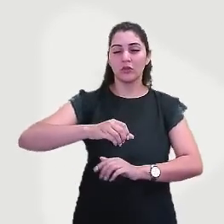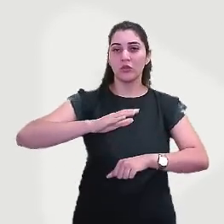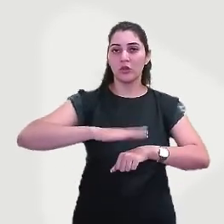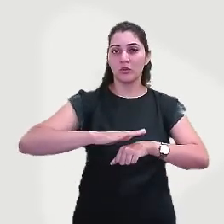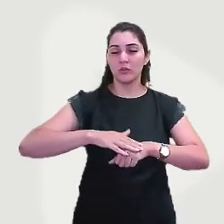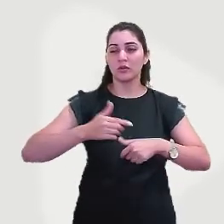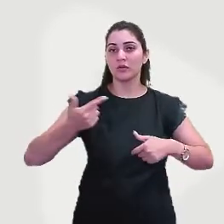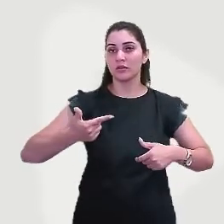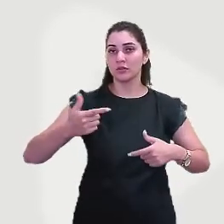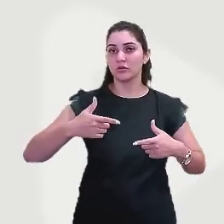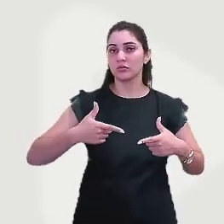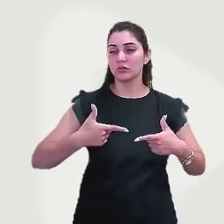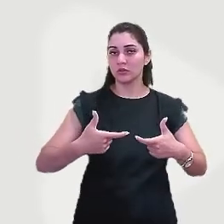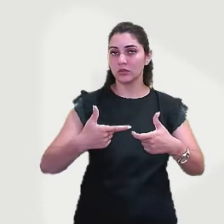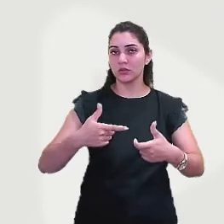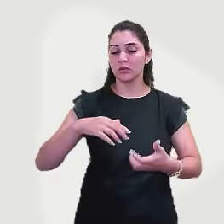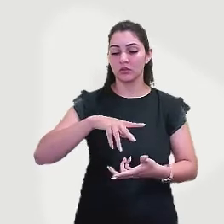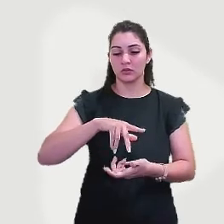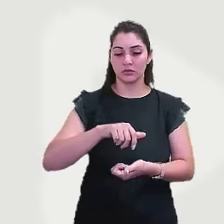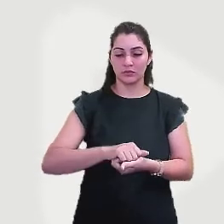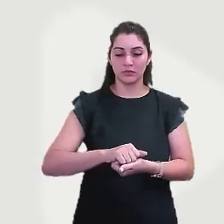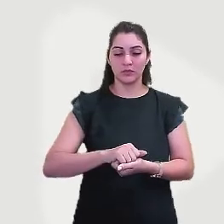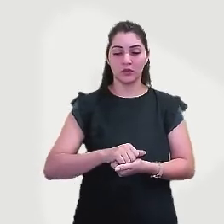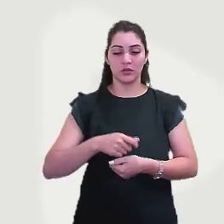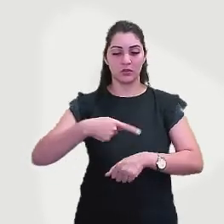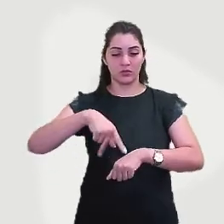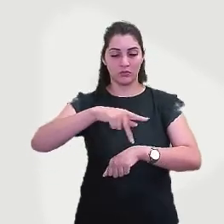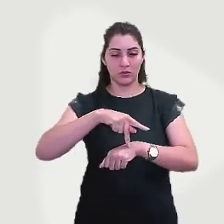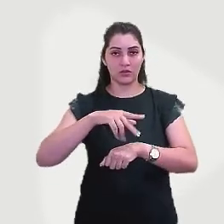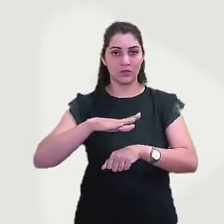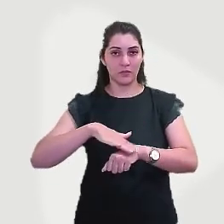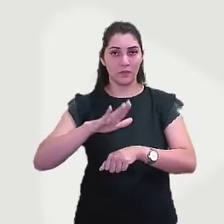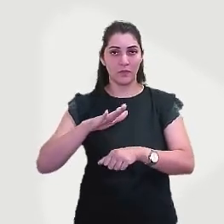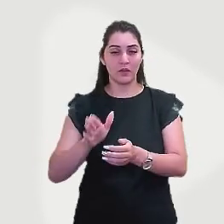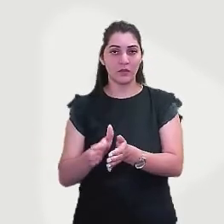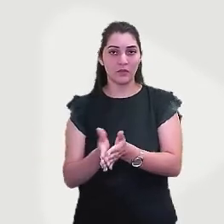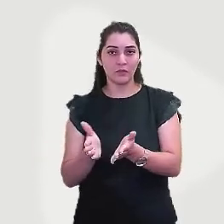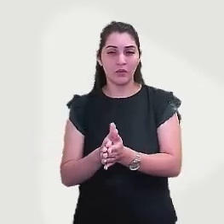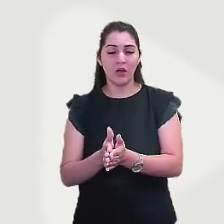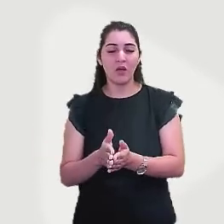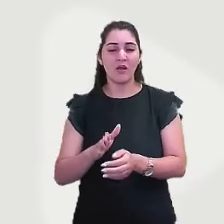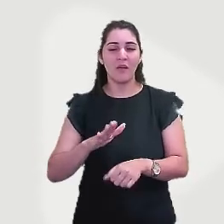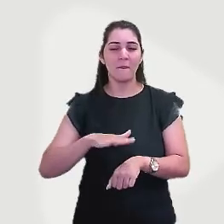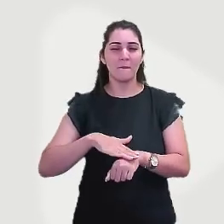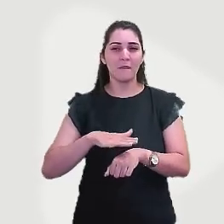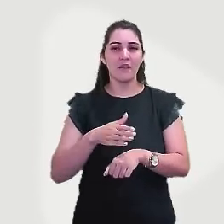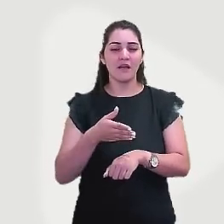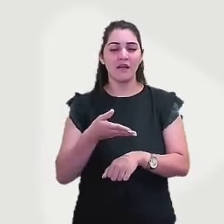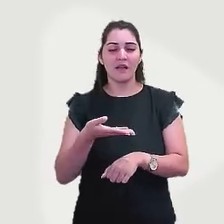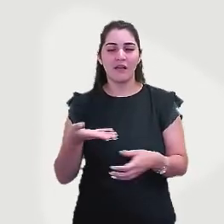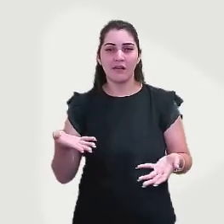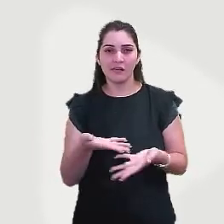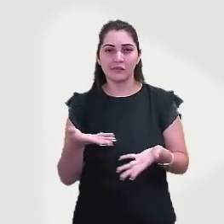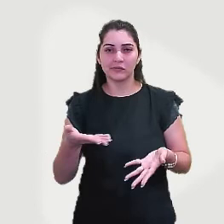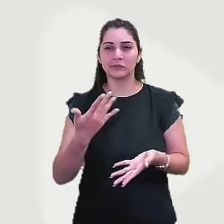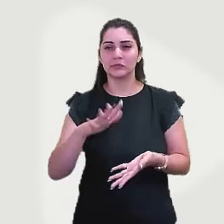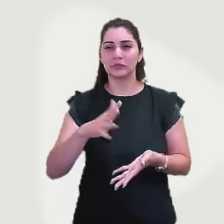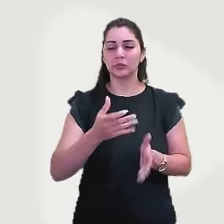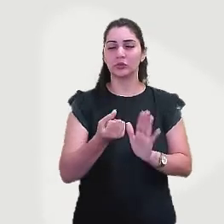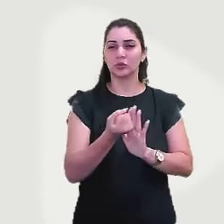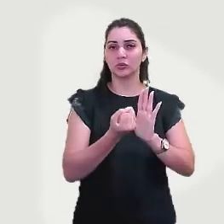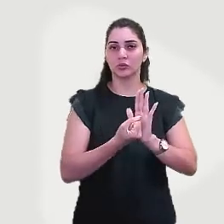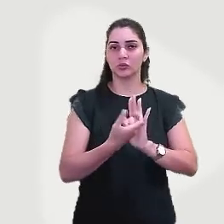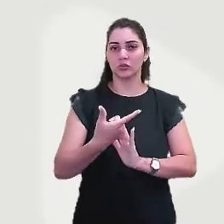subdesenvolvidos, a explosão da urbanização é um fato mais recente, tendo ocorrido rapidamente a partir do século XX.